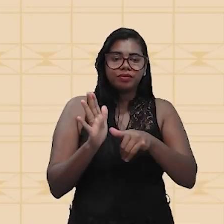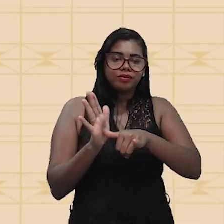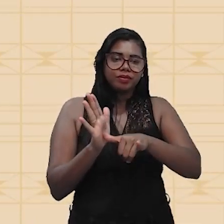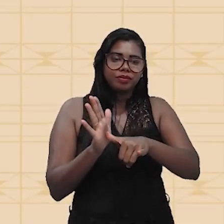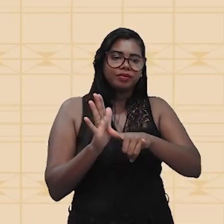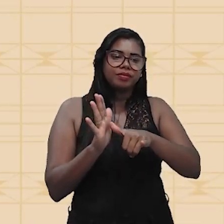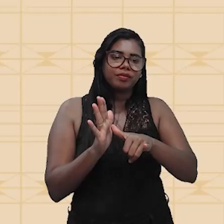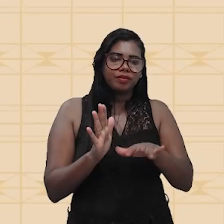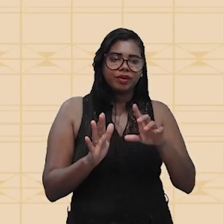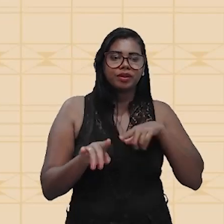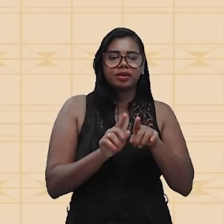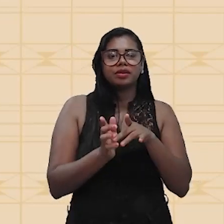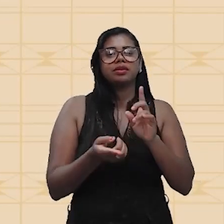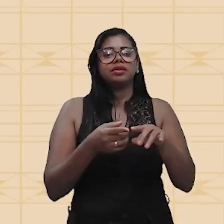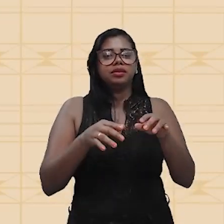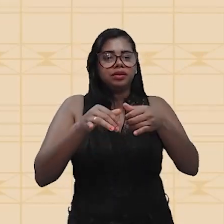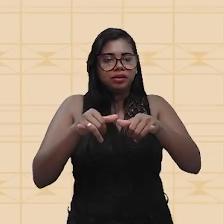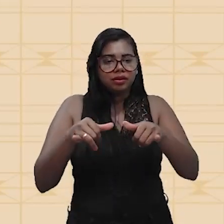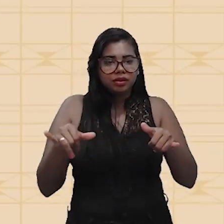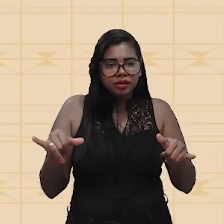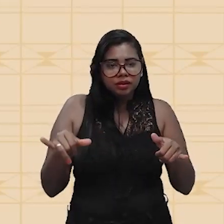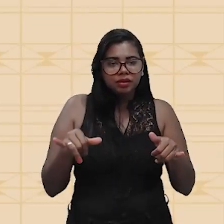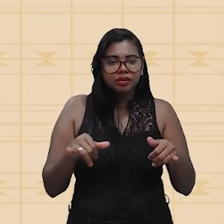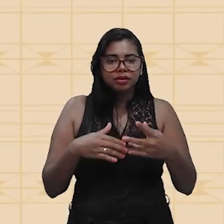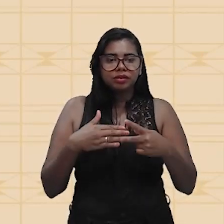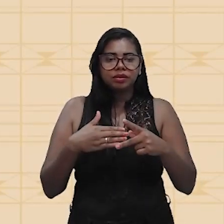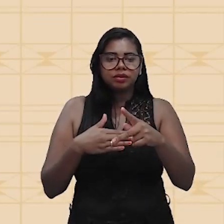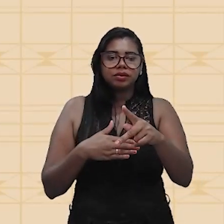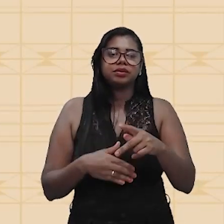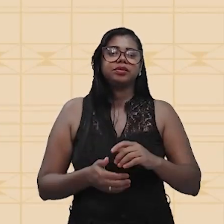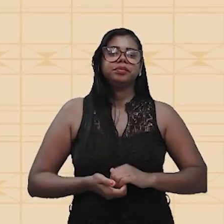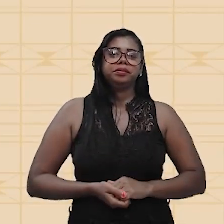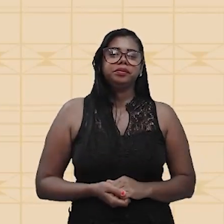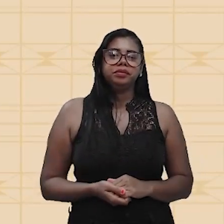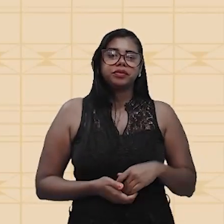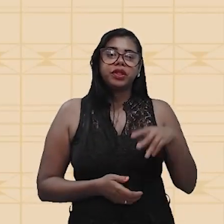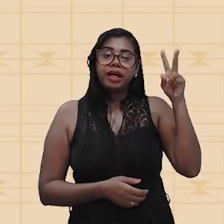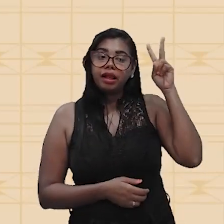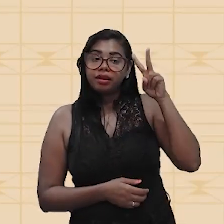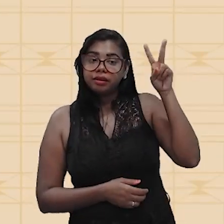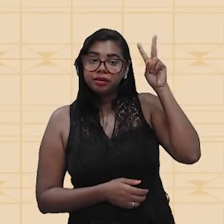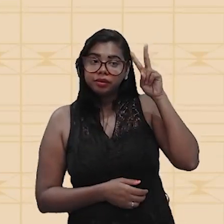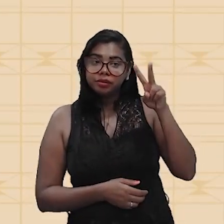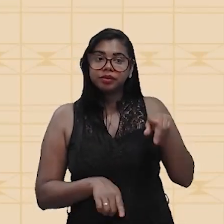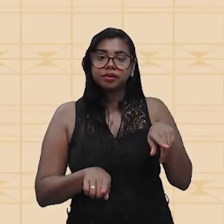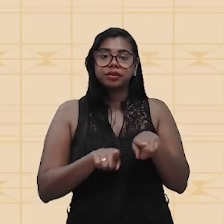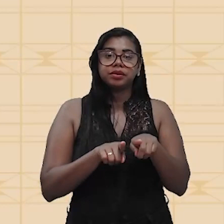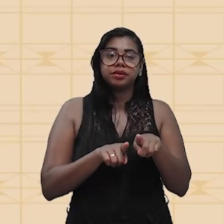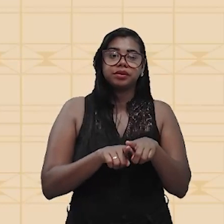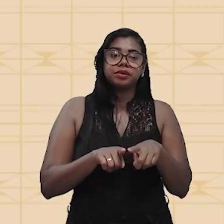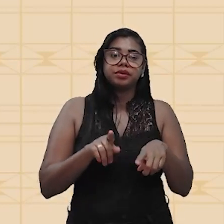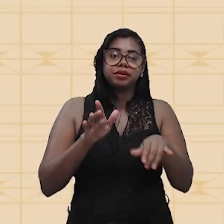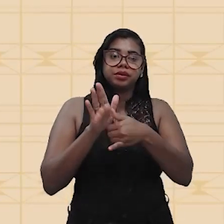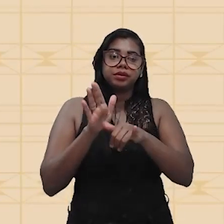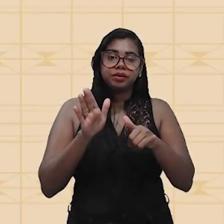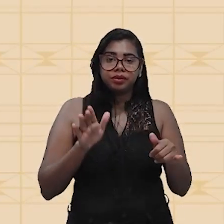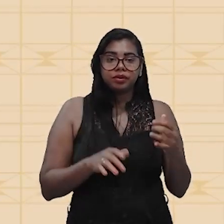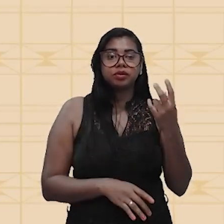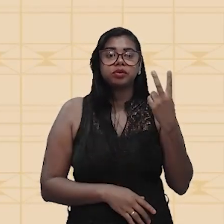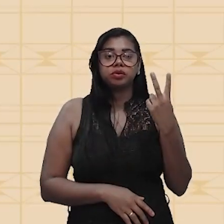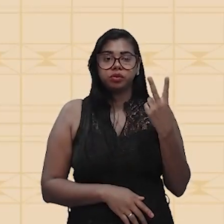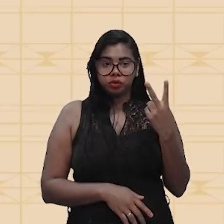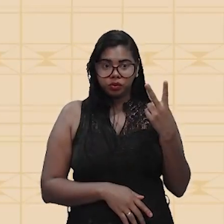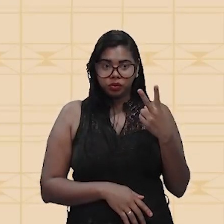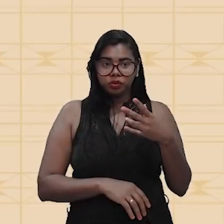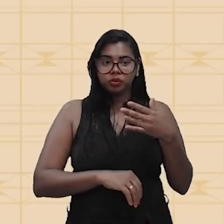queira uma corrente contínua. Lembrando que essa bateria vai ser composta por duas placas metálicas